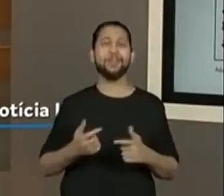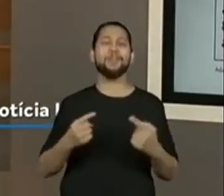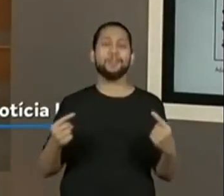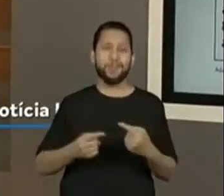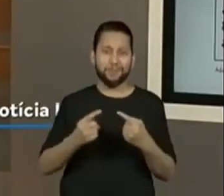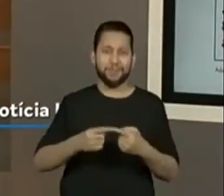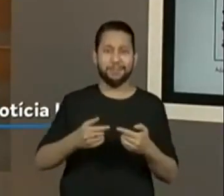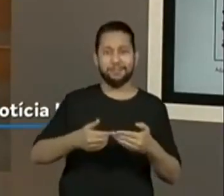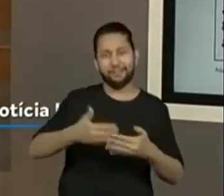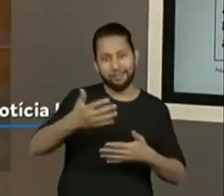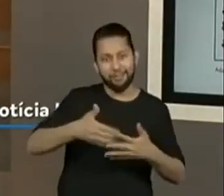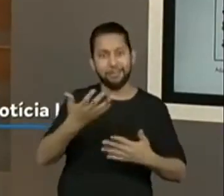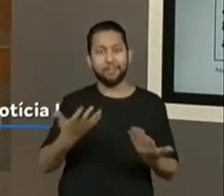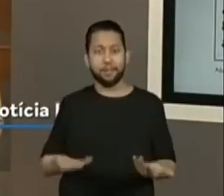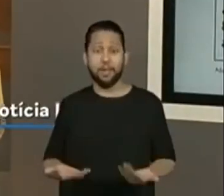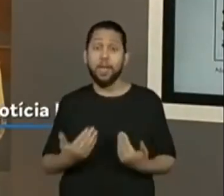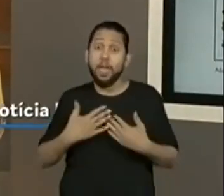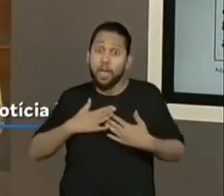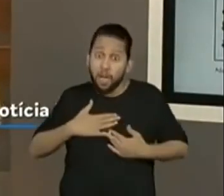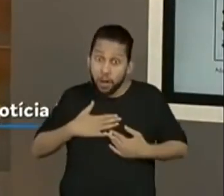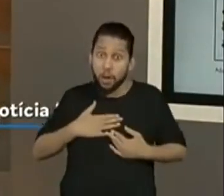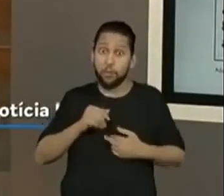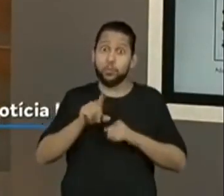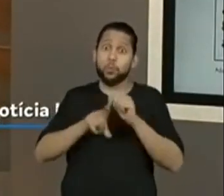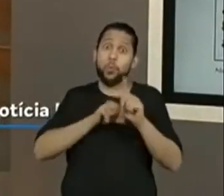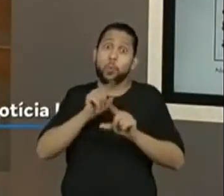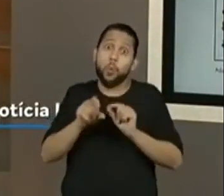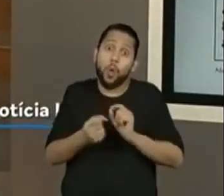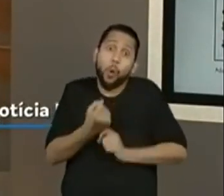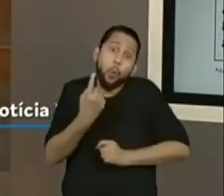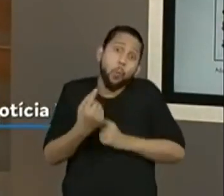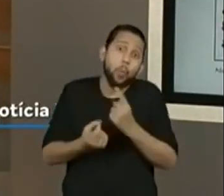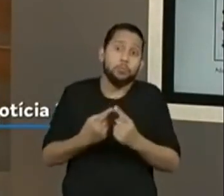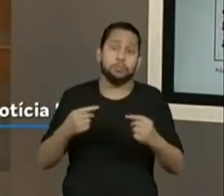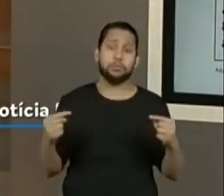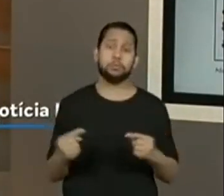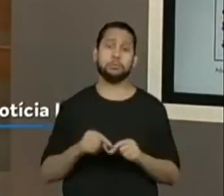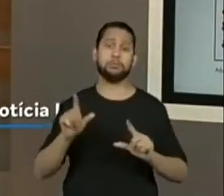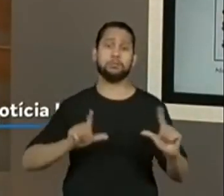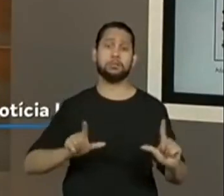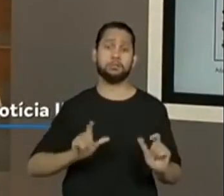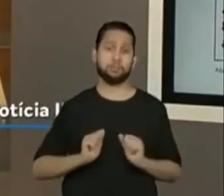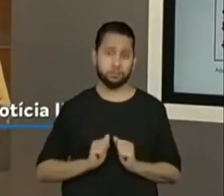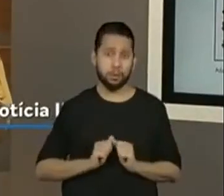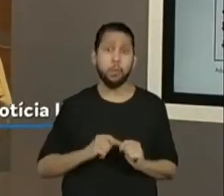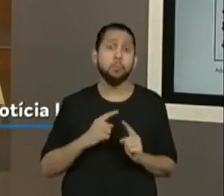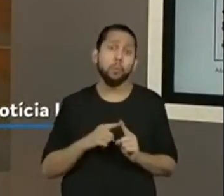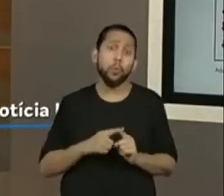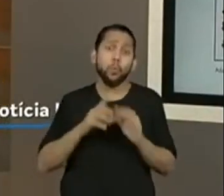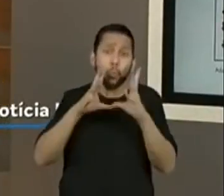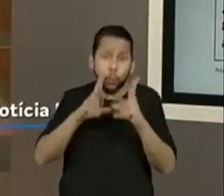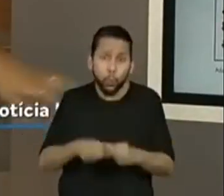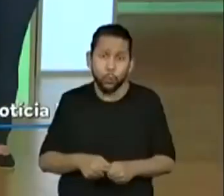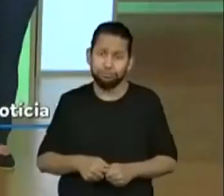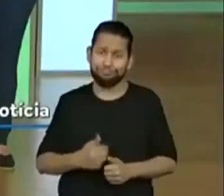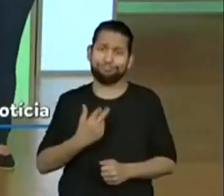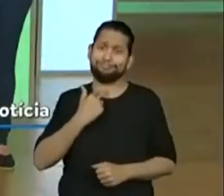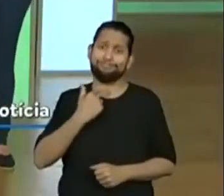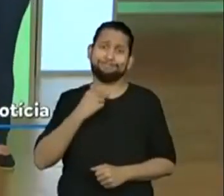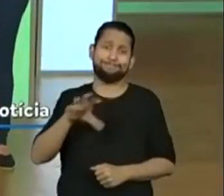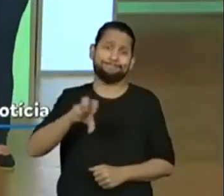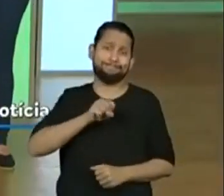algumas notícias que foram permitidas usar no momento e vocês também podem complementar a aula fazendo isso, tá bom, colegas?